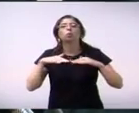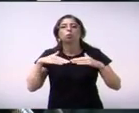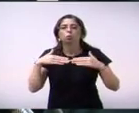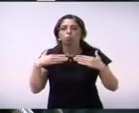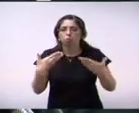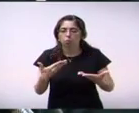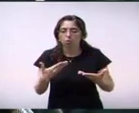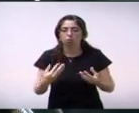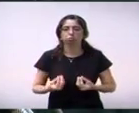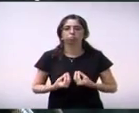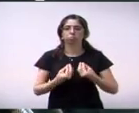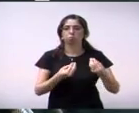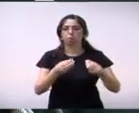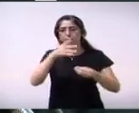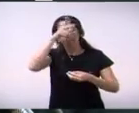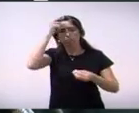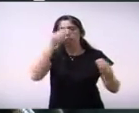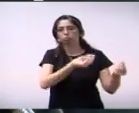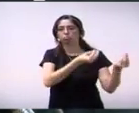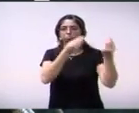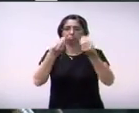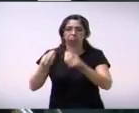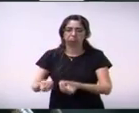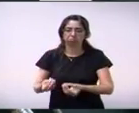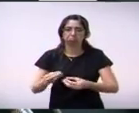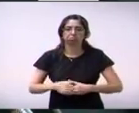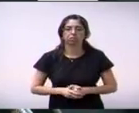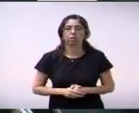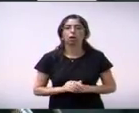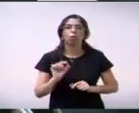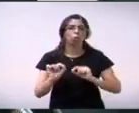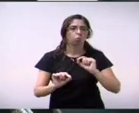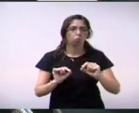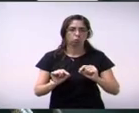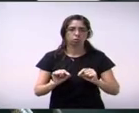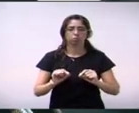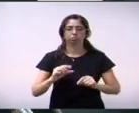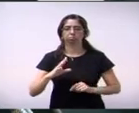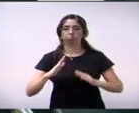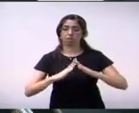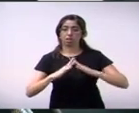pela Prefeitura nos condomínios do município.